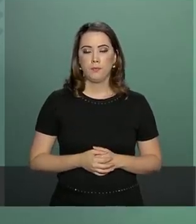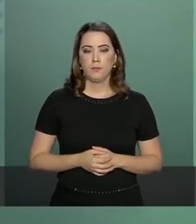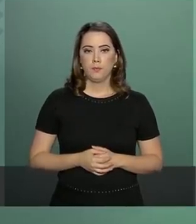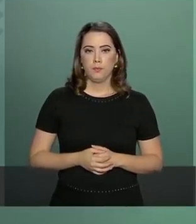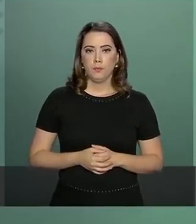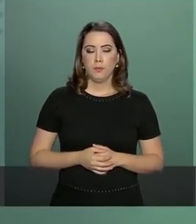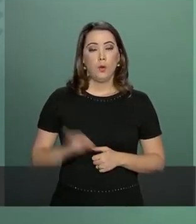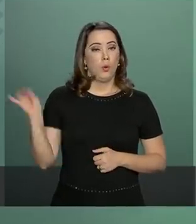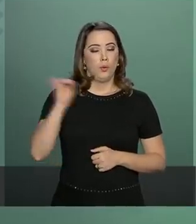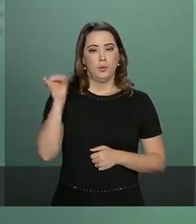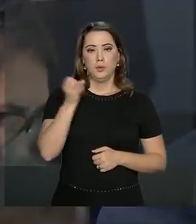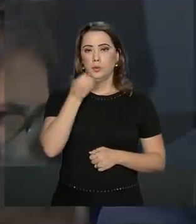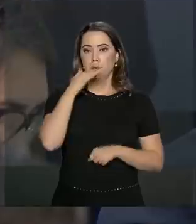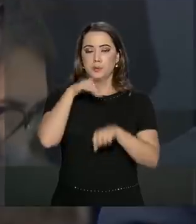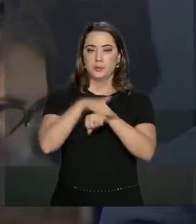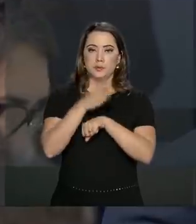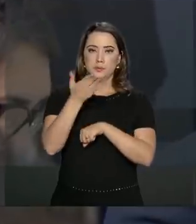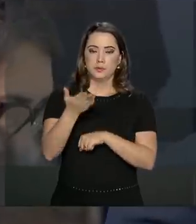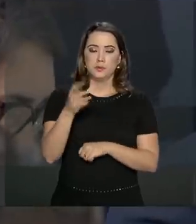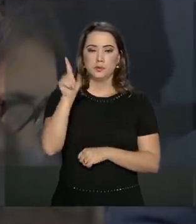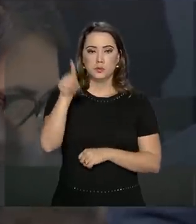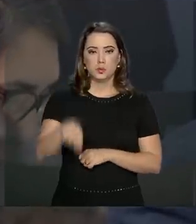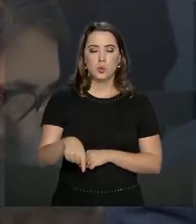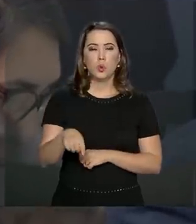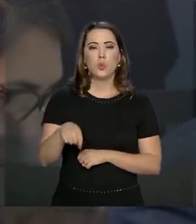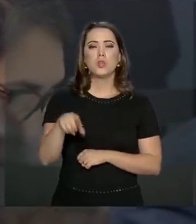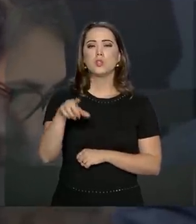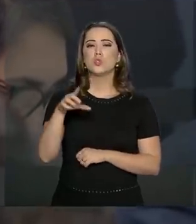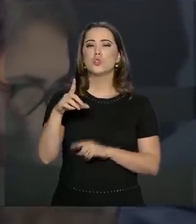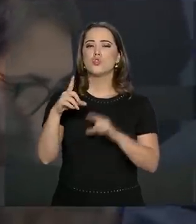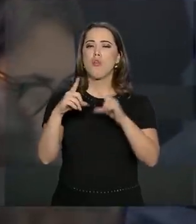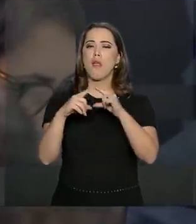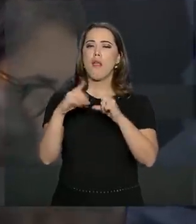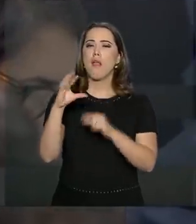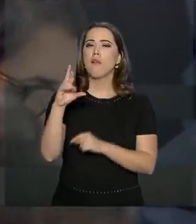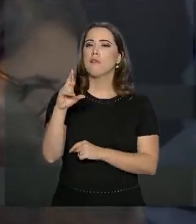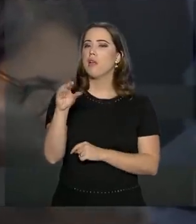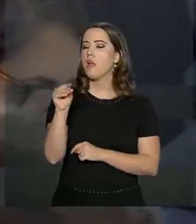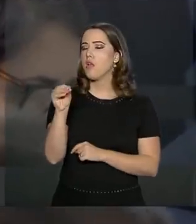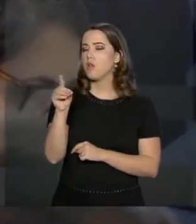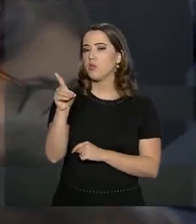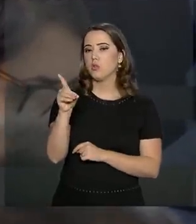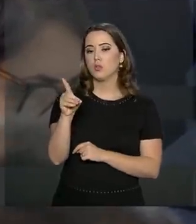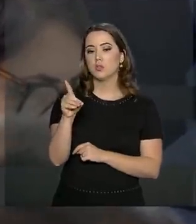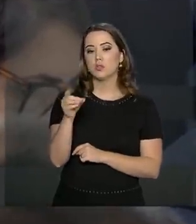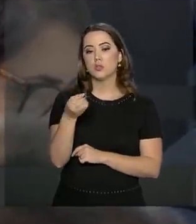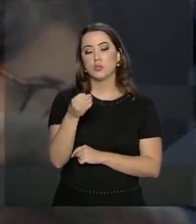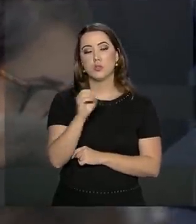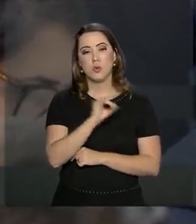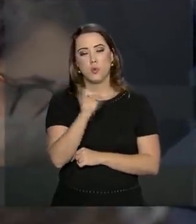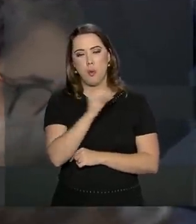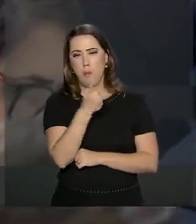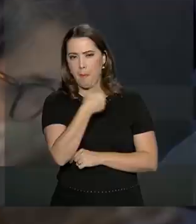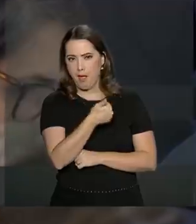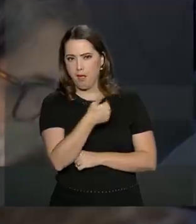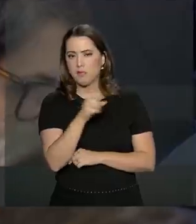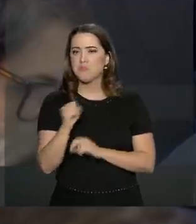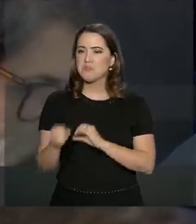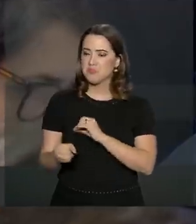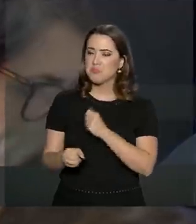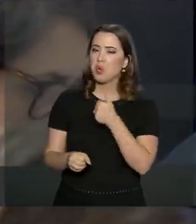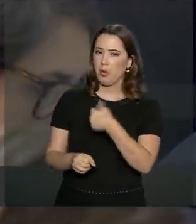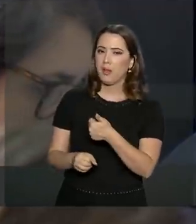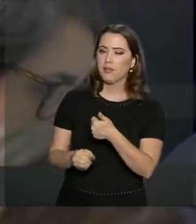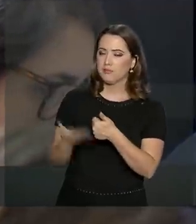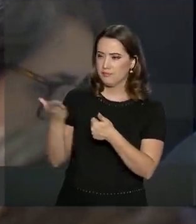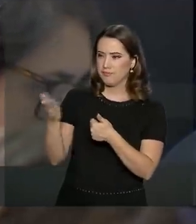Porta-voz, boa noite. Clébio Cavanholli, da Record TV. Como vai, Clébio? Muito bem. Espero que o senhor também. Graças a Uma das referências